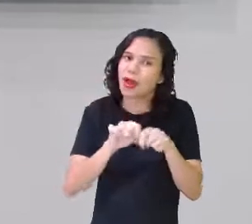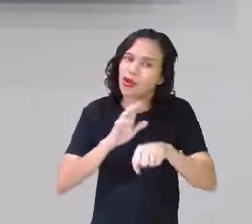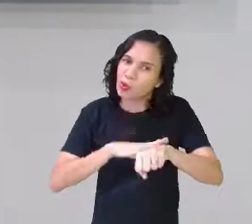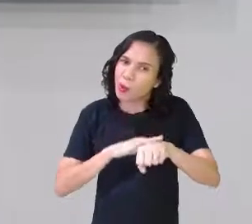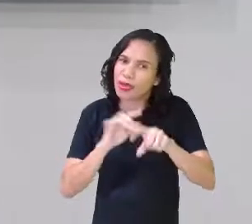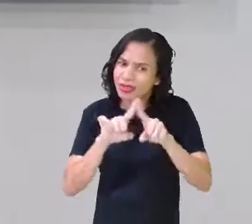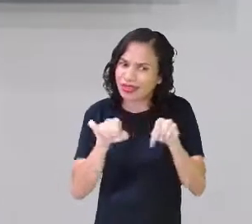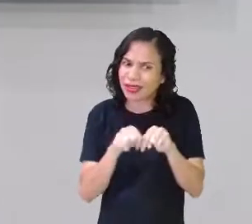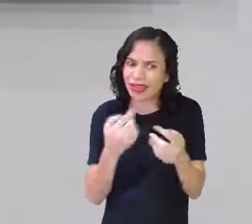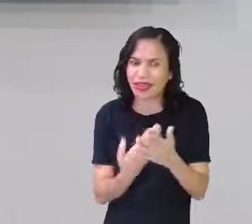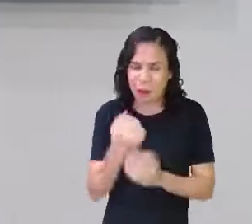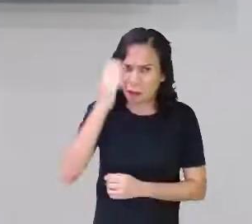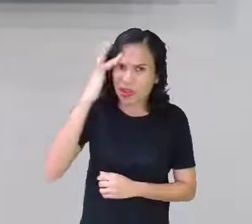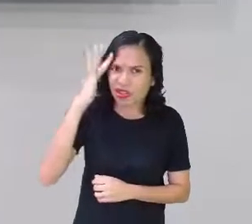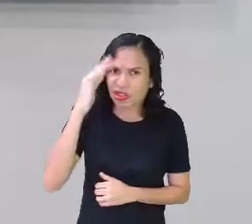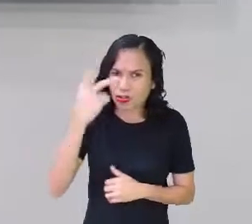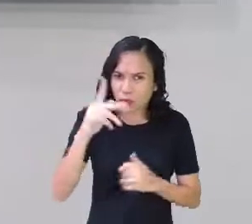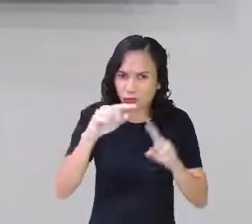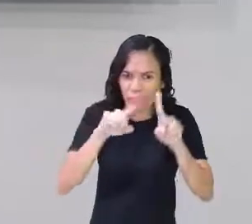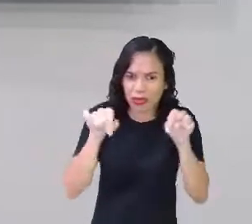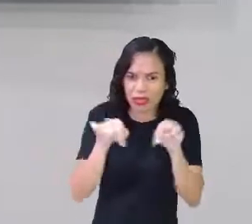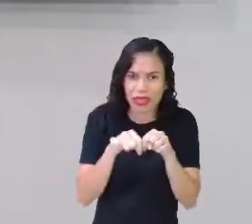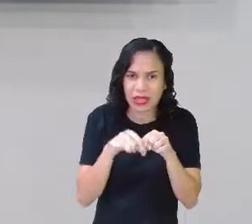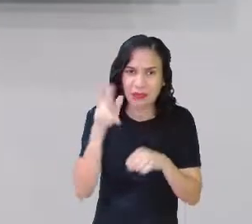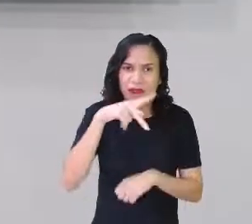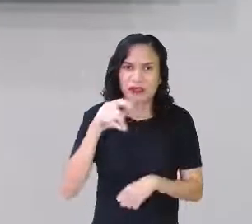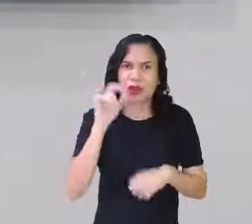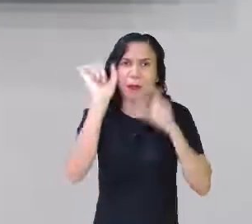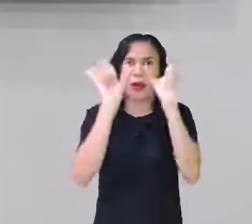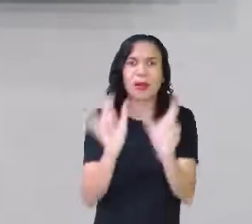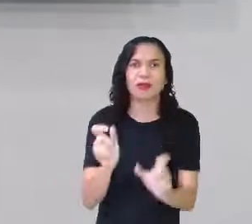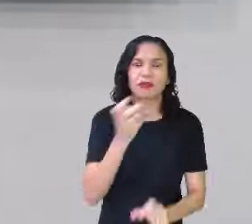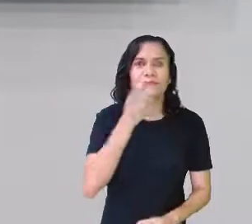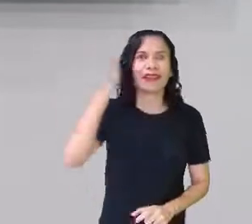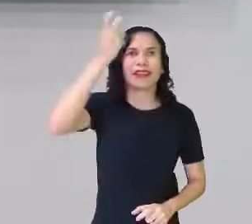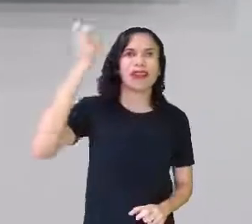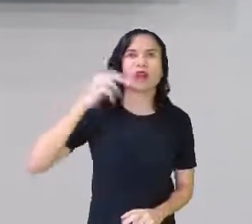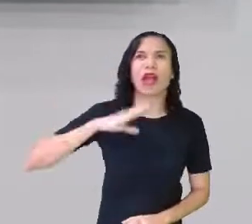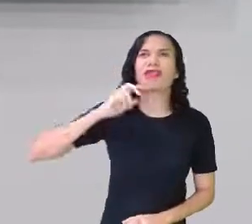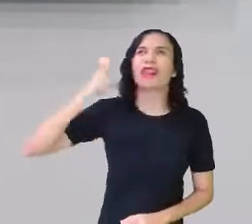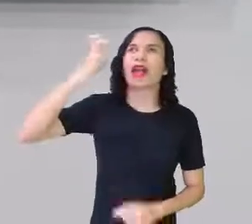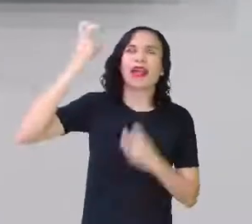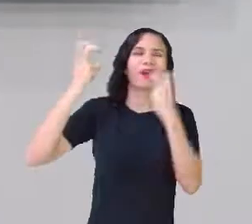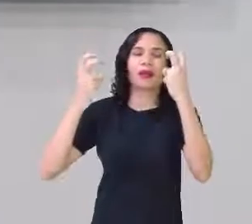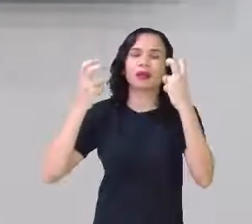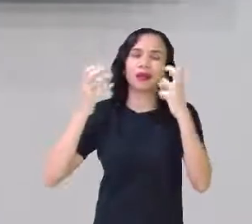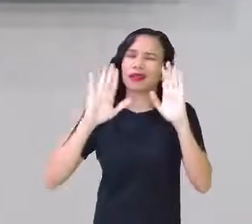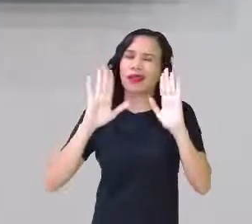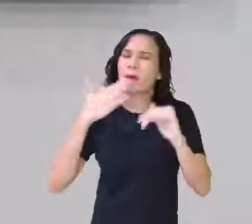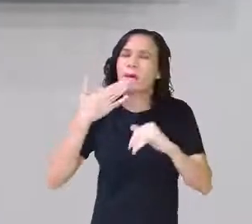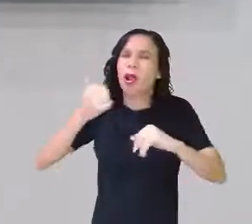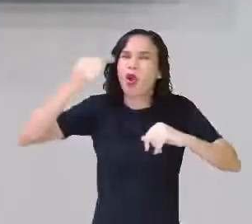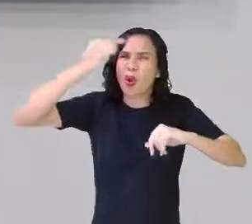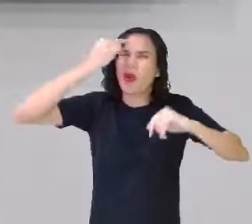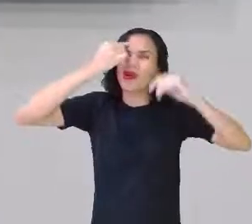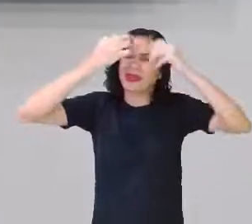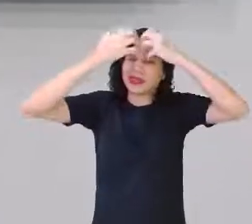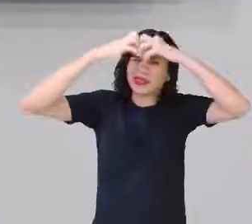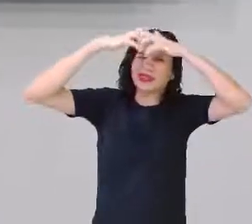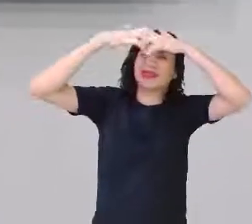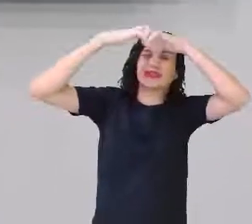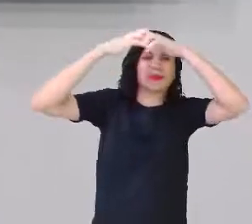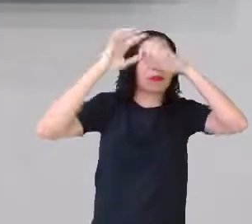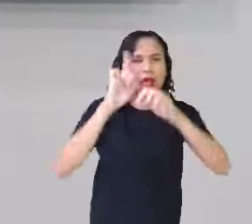atividade na sala de aula, imagina. A professora coloca dez palavras e você vai chamar todas em voz alta. Faz isso aí na mente que não vai atrapalhar